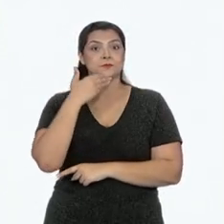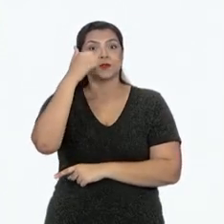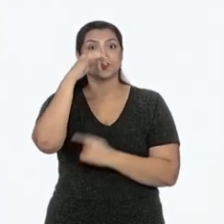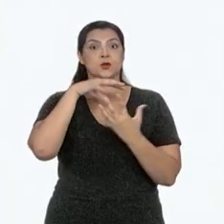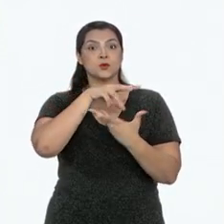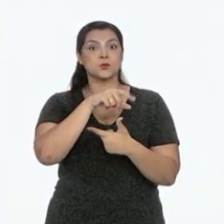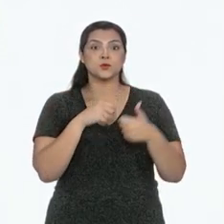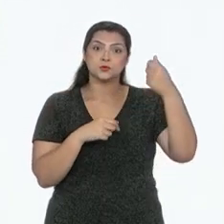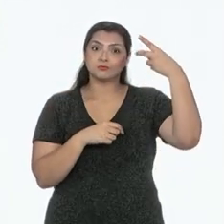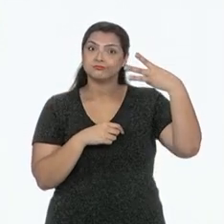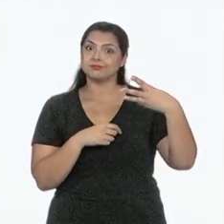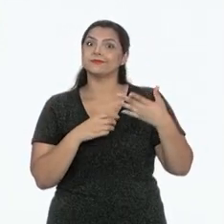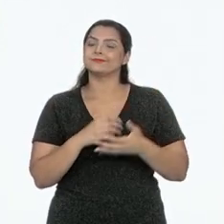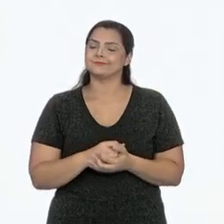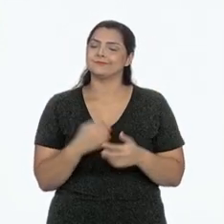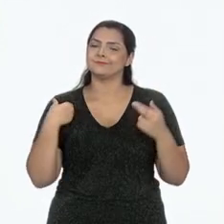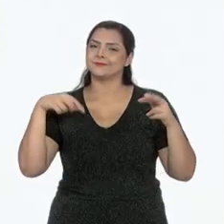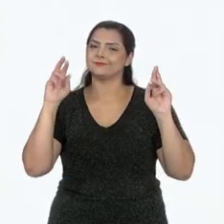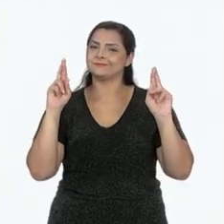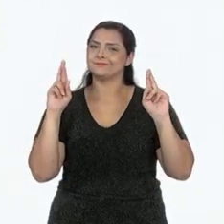melhores do mundo. Ficamos na torcida por aqui.